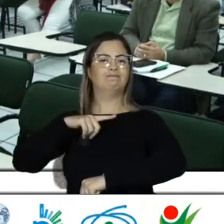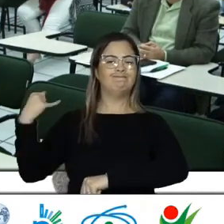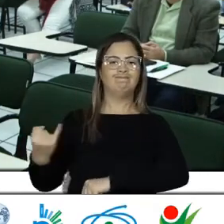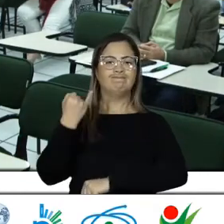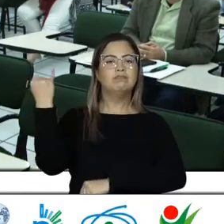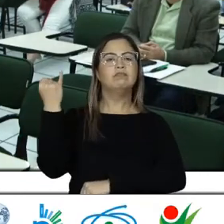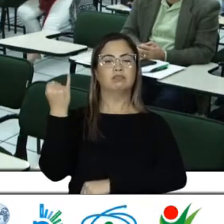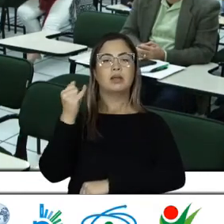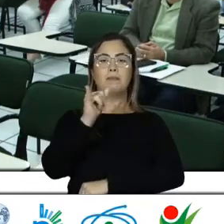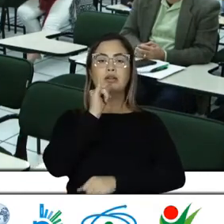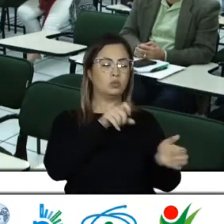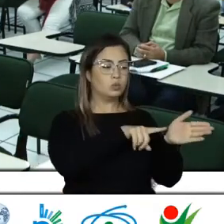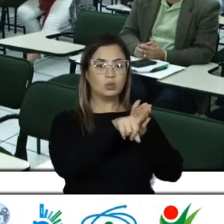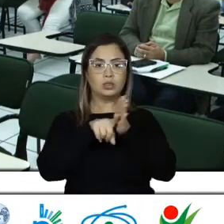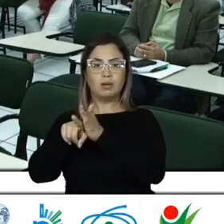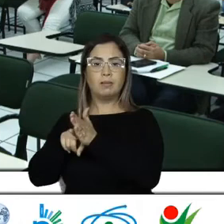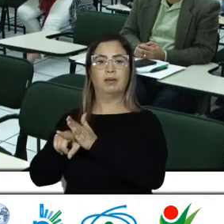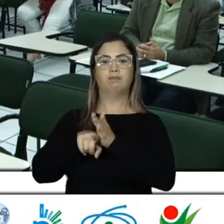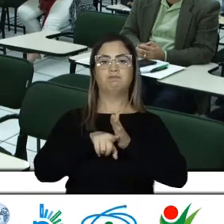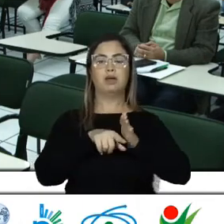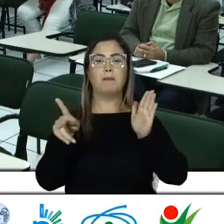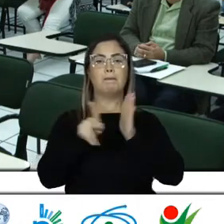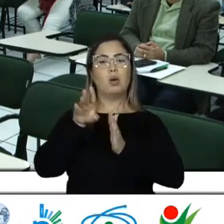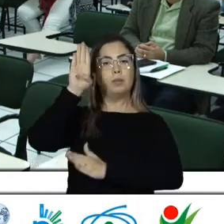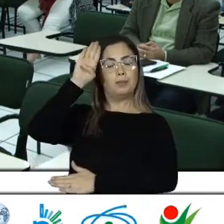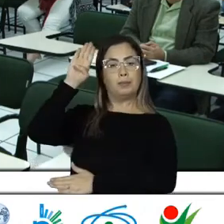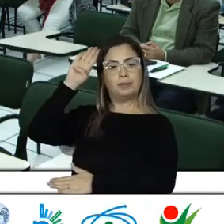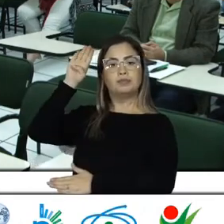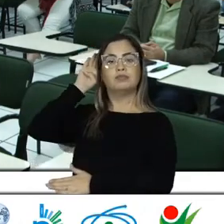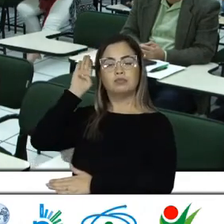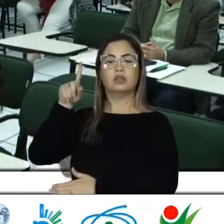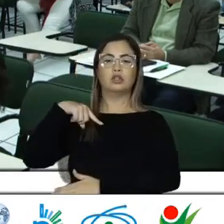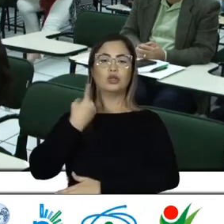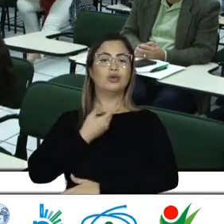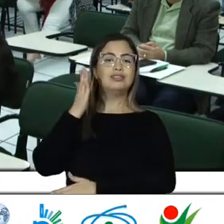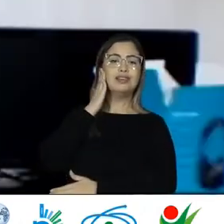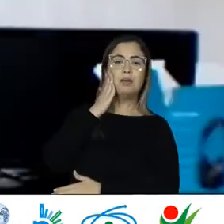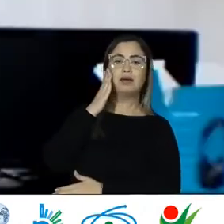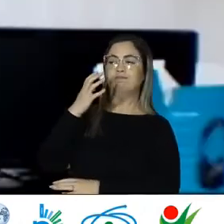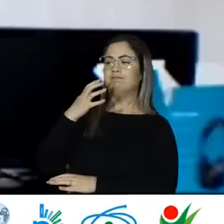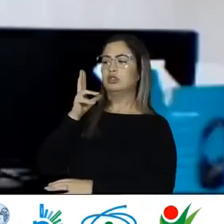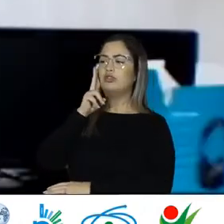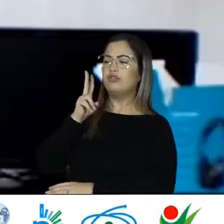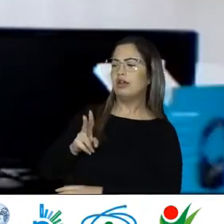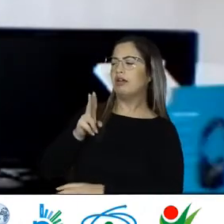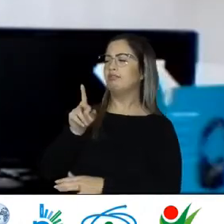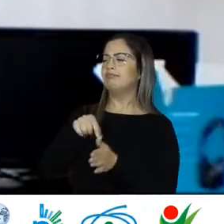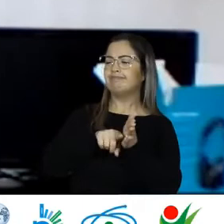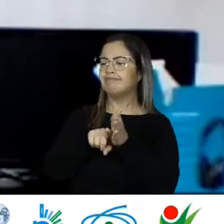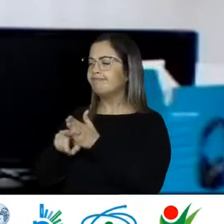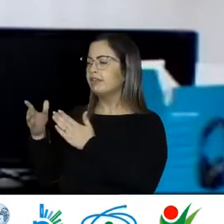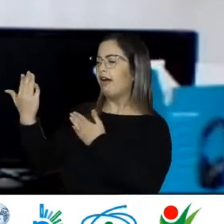trabalhos acadêmicos Eles possibilitam Isso Porque a gente escuta Porque a gente ouve Porque a gente analisa Com a literatura